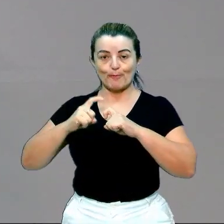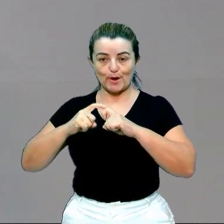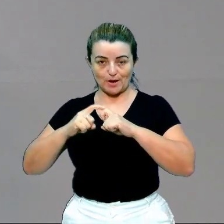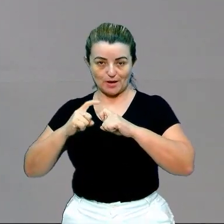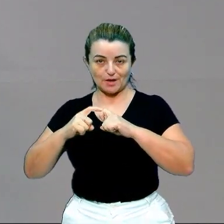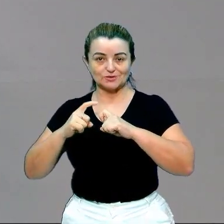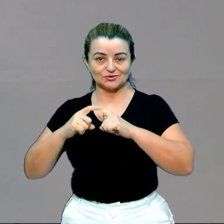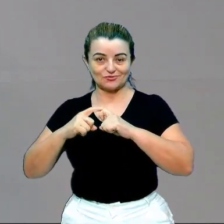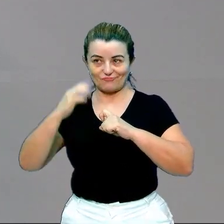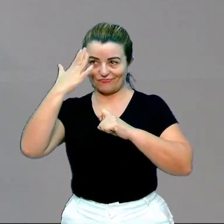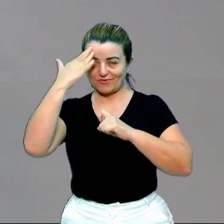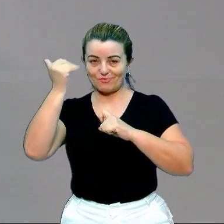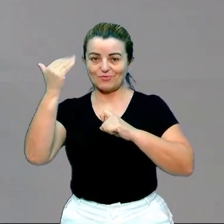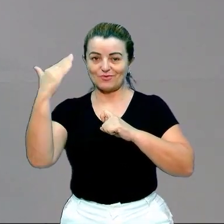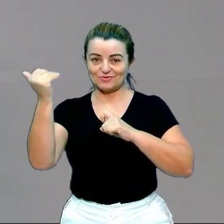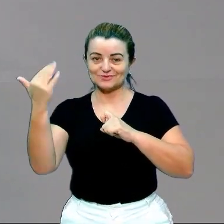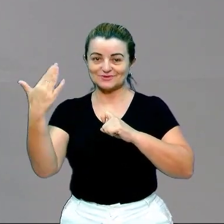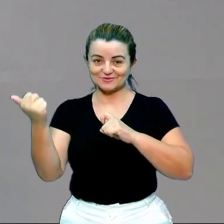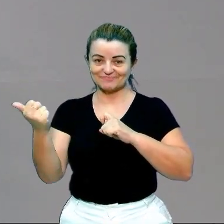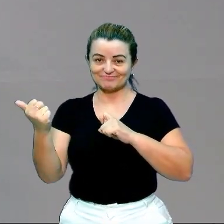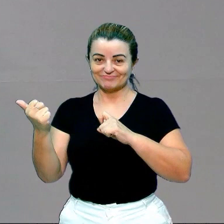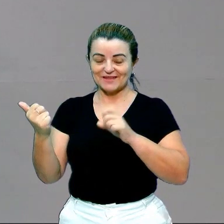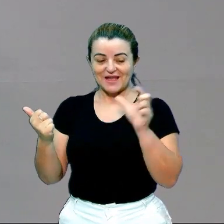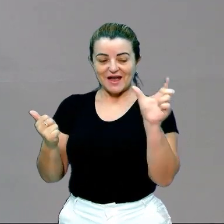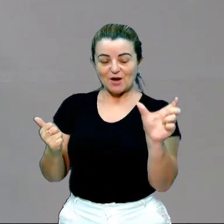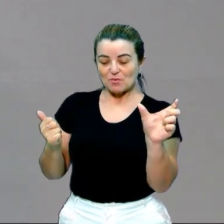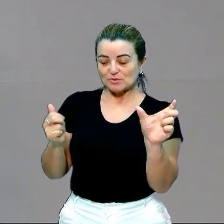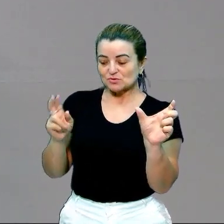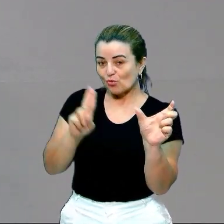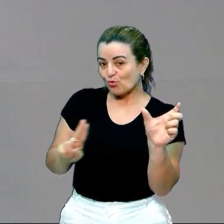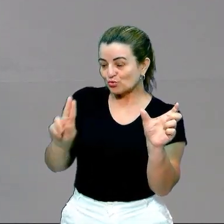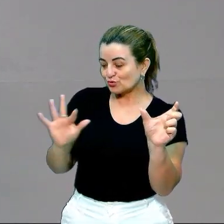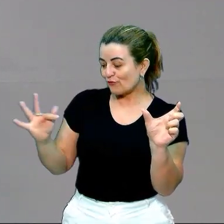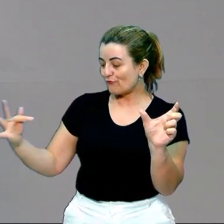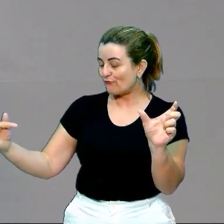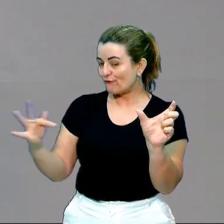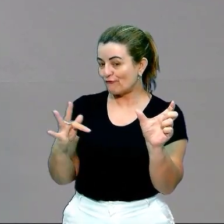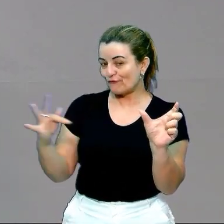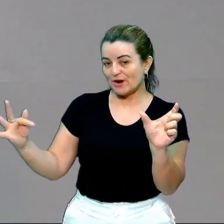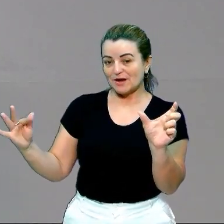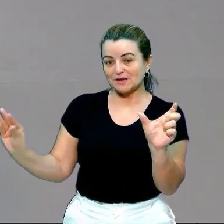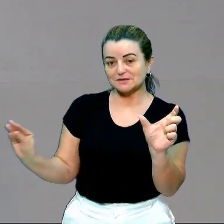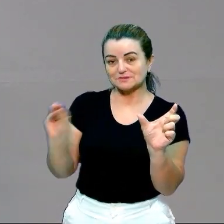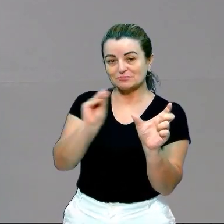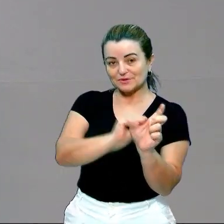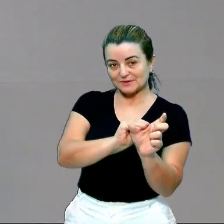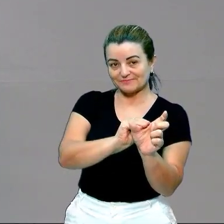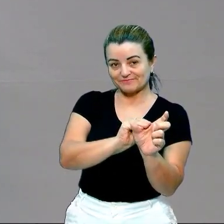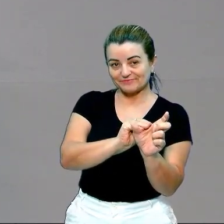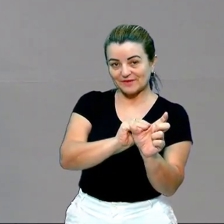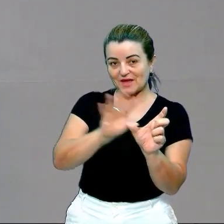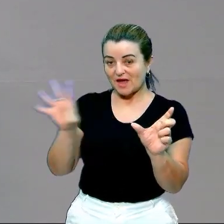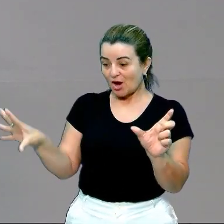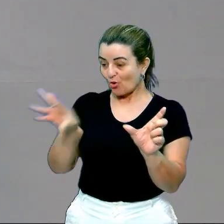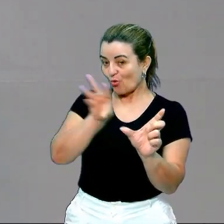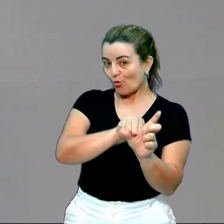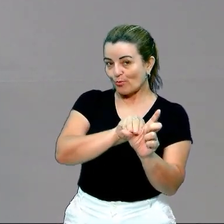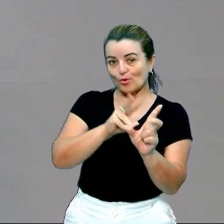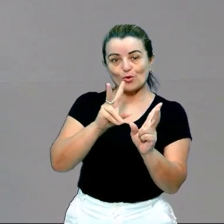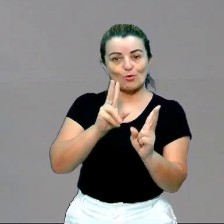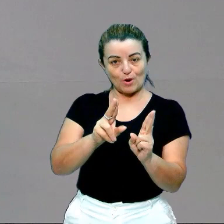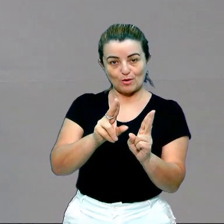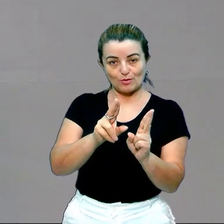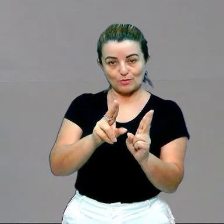conhecido por todos. E aí alguém utilizou uma frase do Drauzio Varela. Observe que copiou igualzinha.